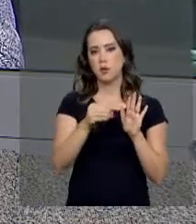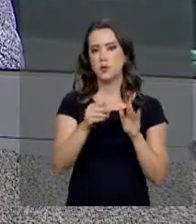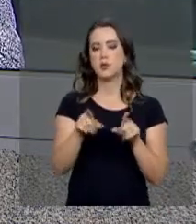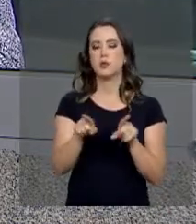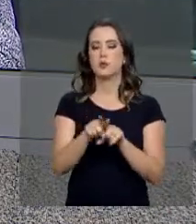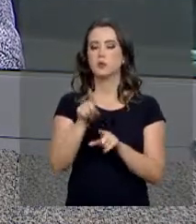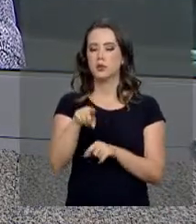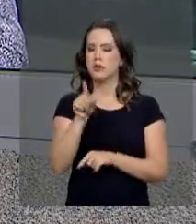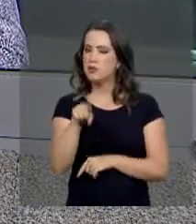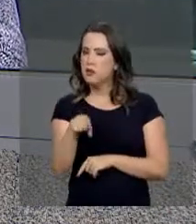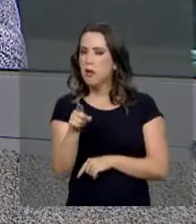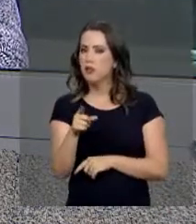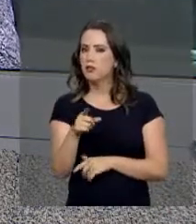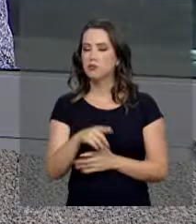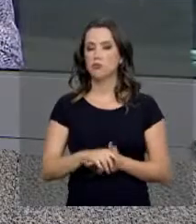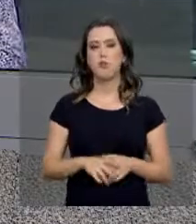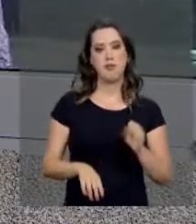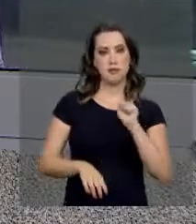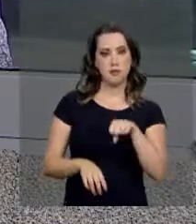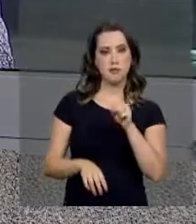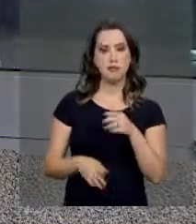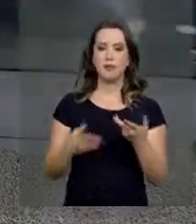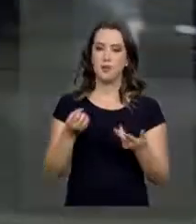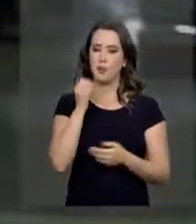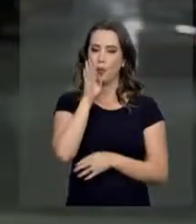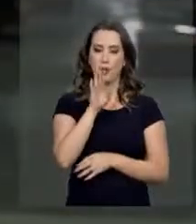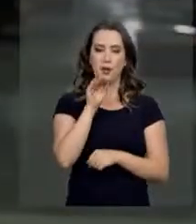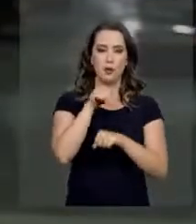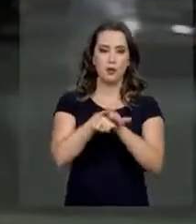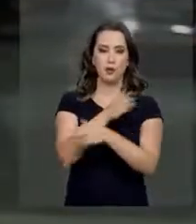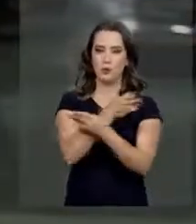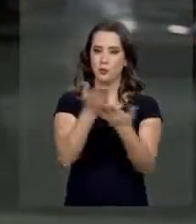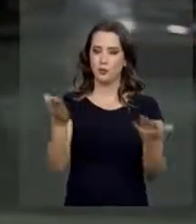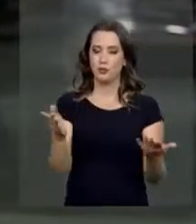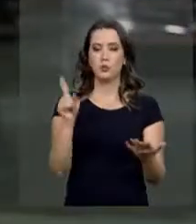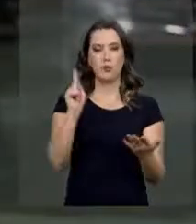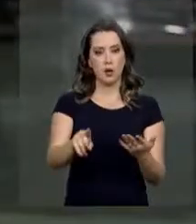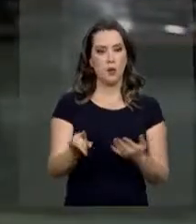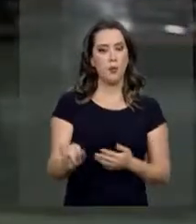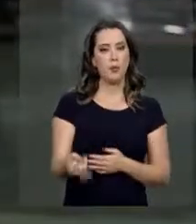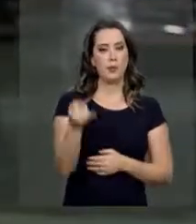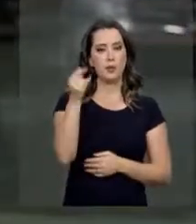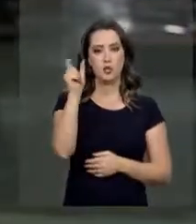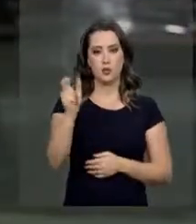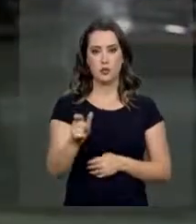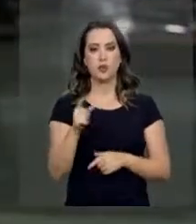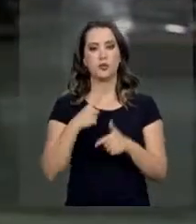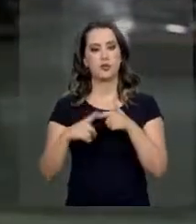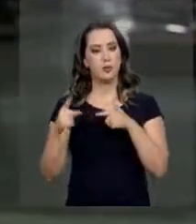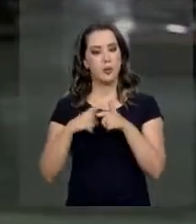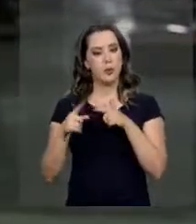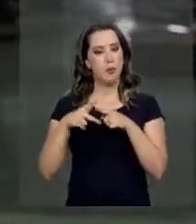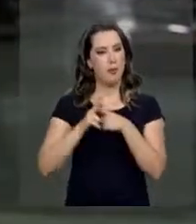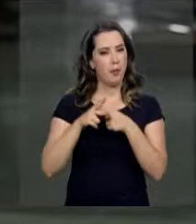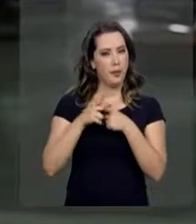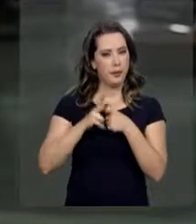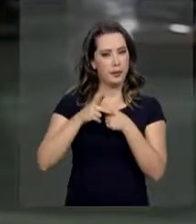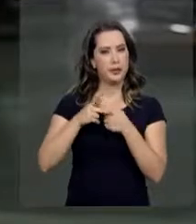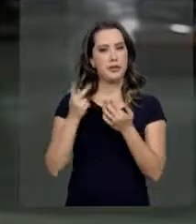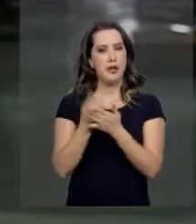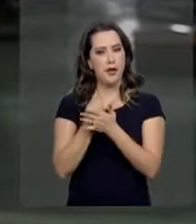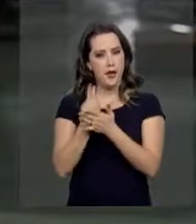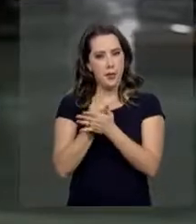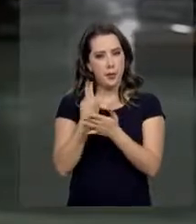Boa noite para você. Oi, Roberto. Boa noite para você. Boa noite a todos. É isso mesmo. Olha aí, oportunidade para quem ainda não corrigiu erros na